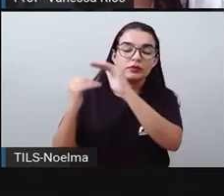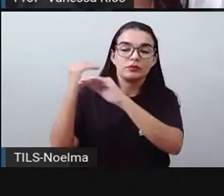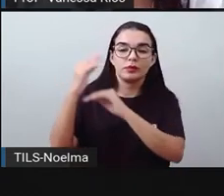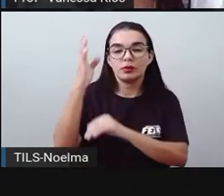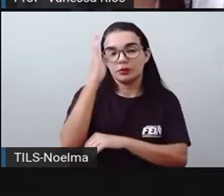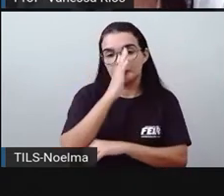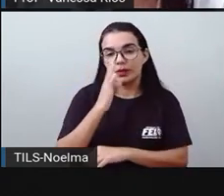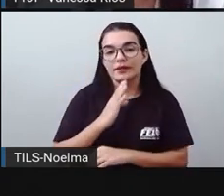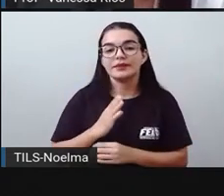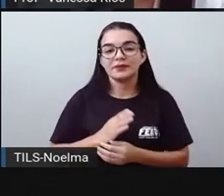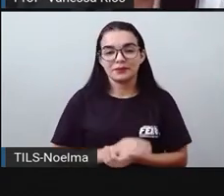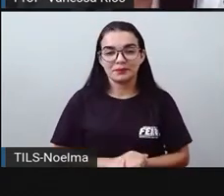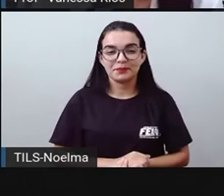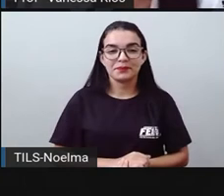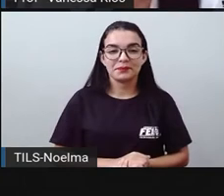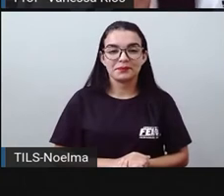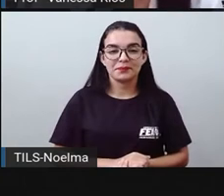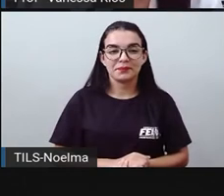do Brasil.